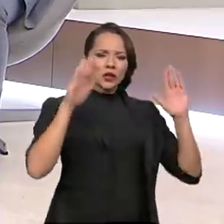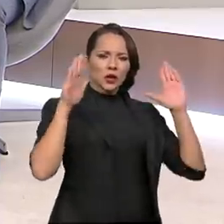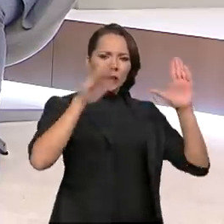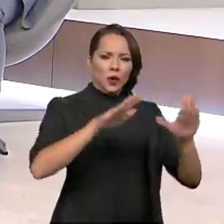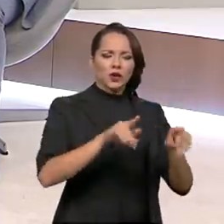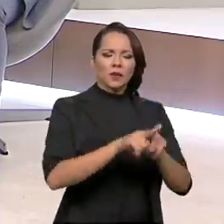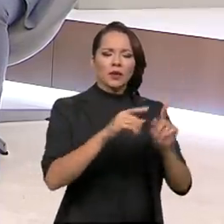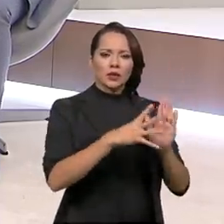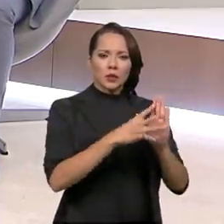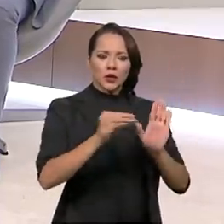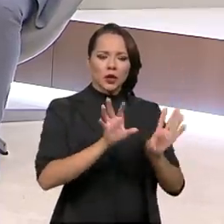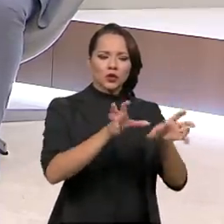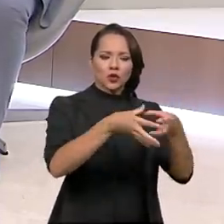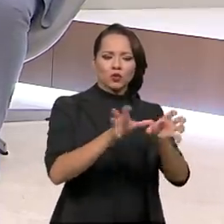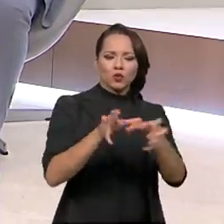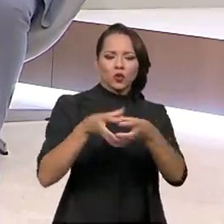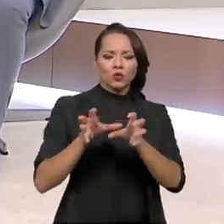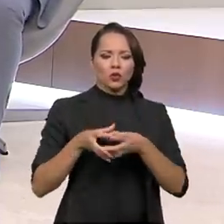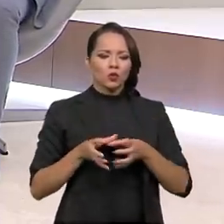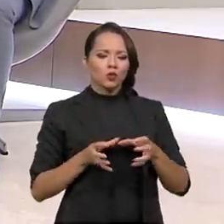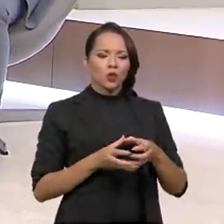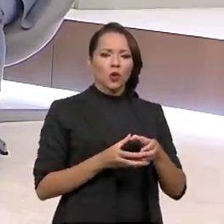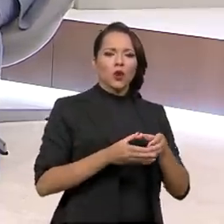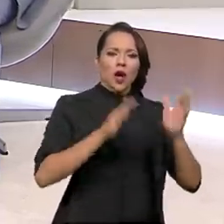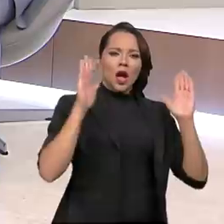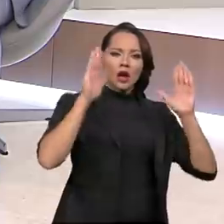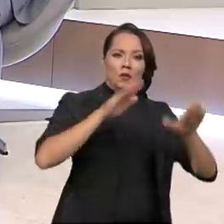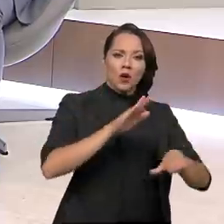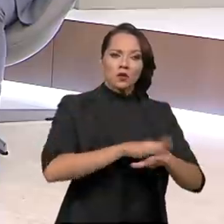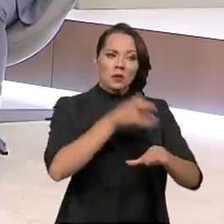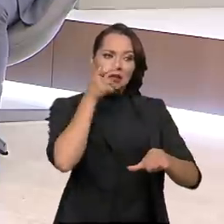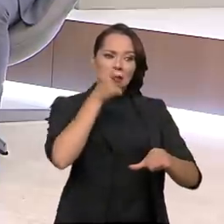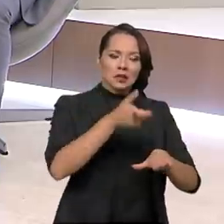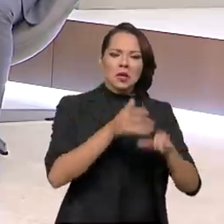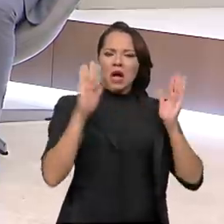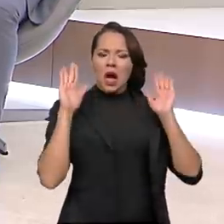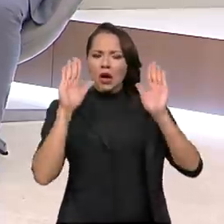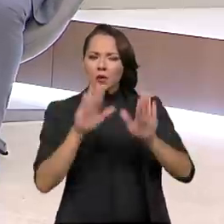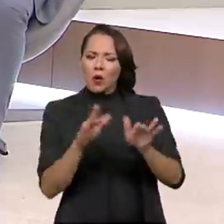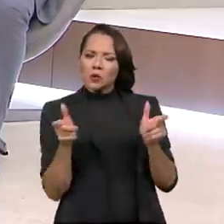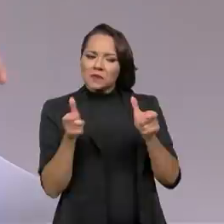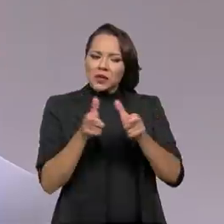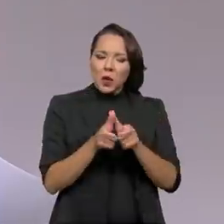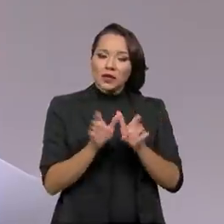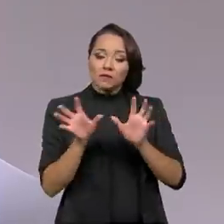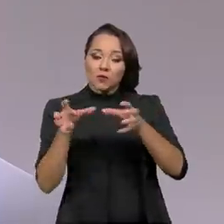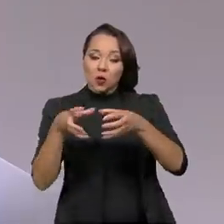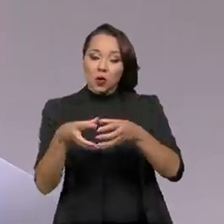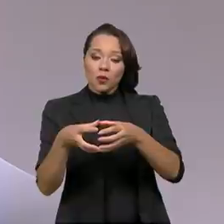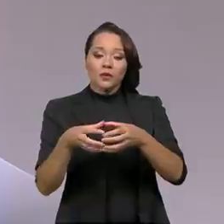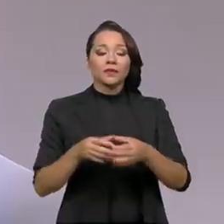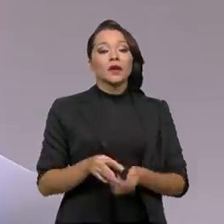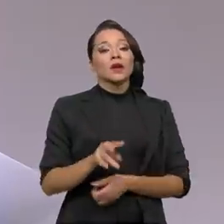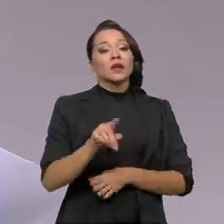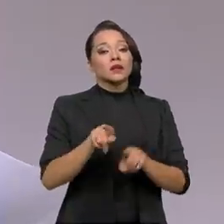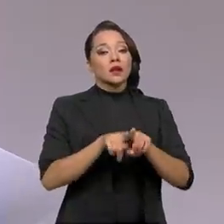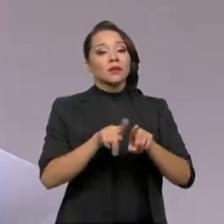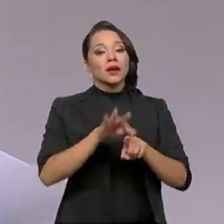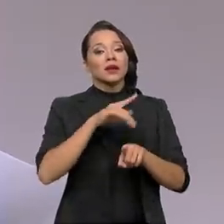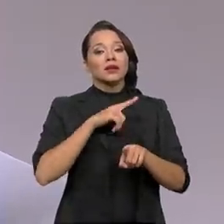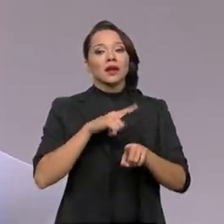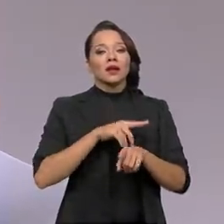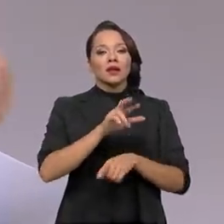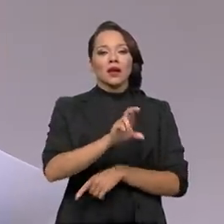além dessa modelagem de agrupar terminais mais interessantes e menos em blocos, também há a figura da